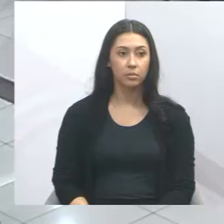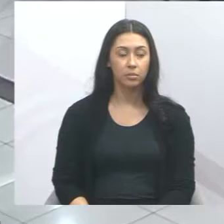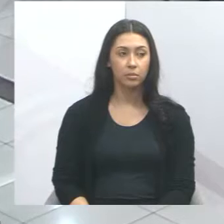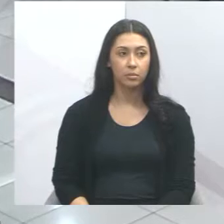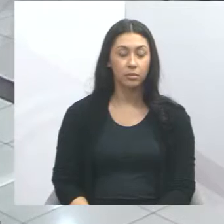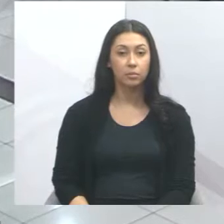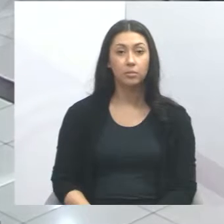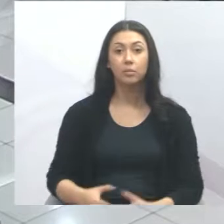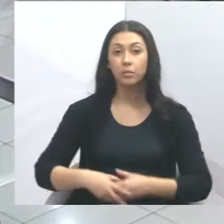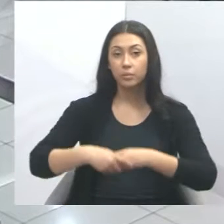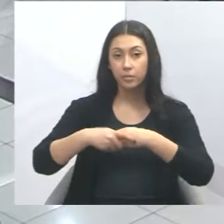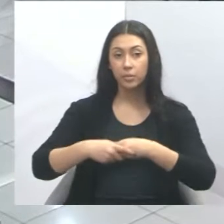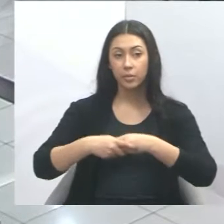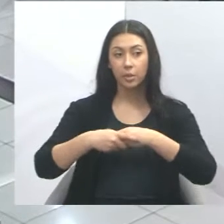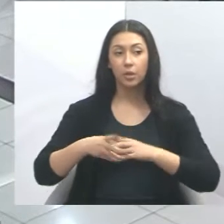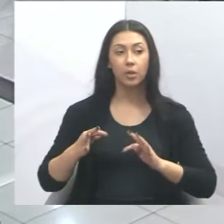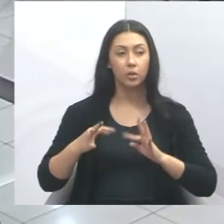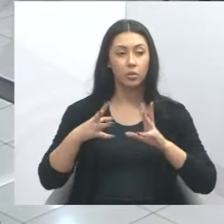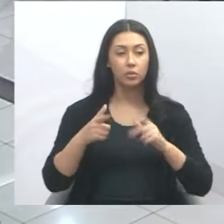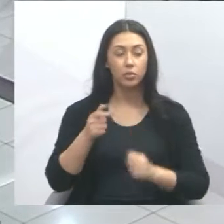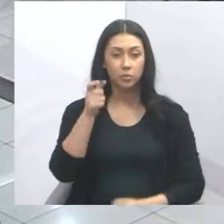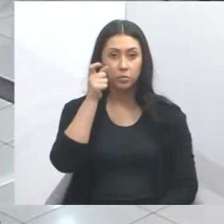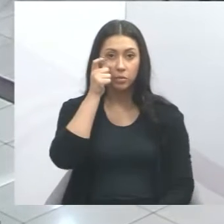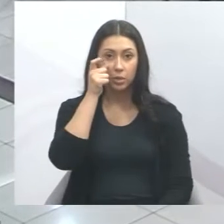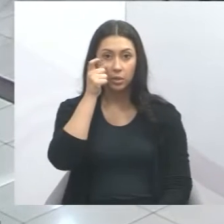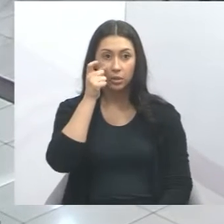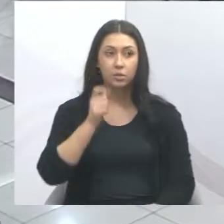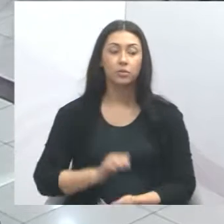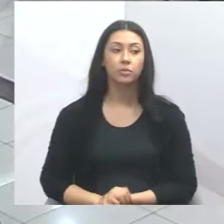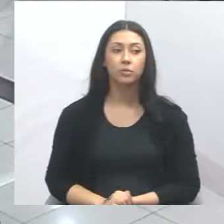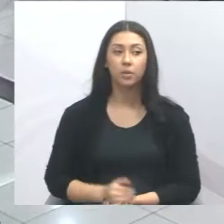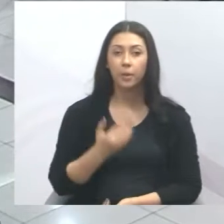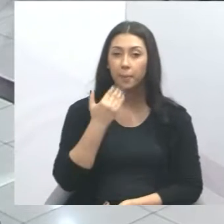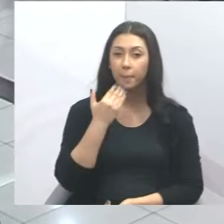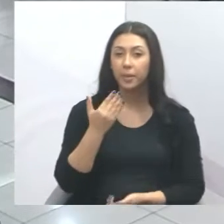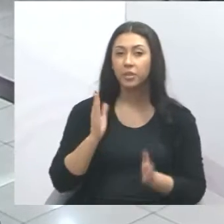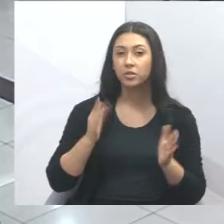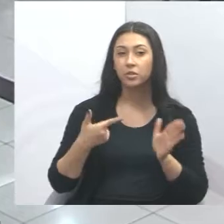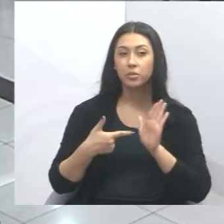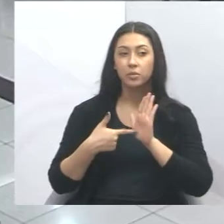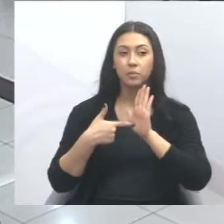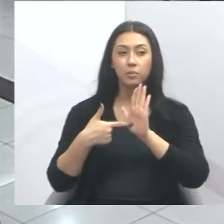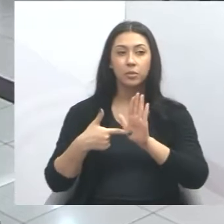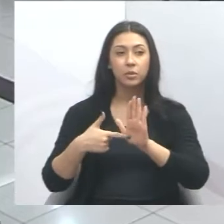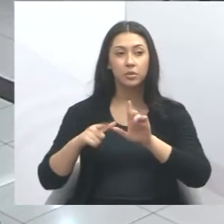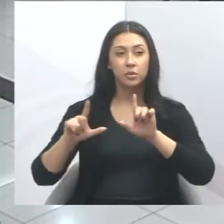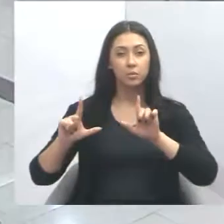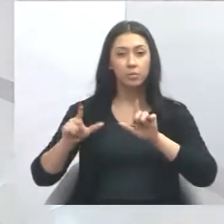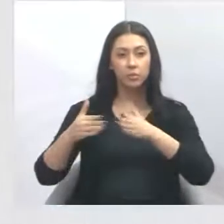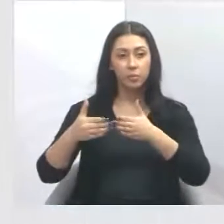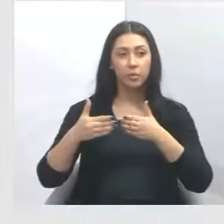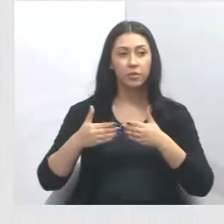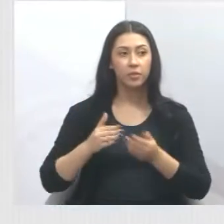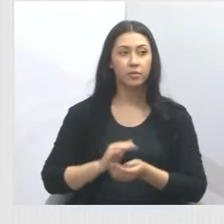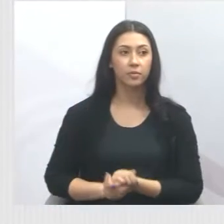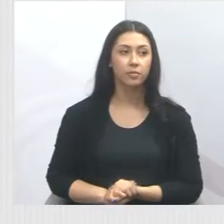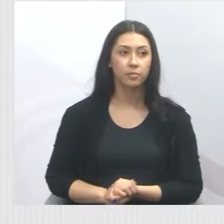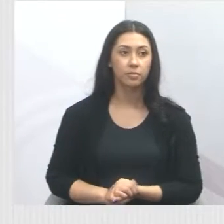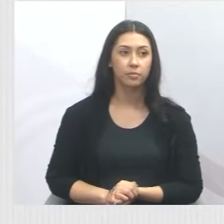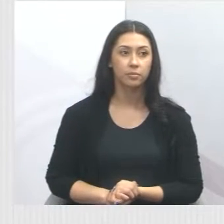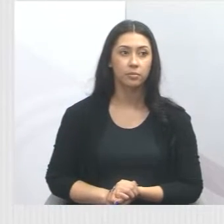Quero cumprimentar a todos que nos acompanham, pedir já para a técnica colocar a nossa apresentação, por gentileza.